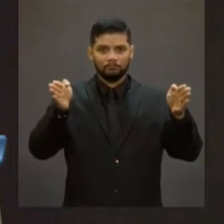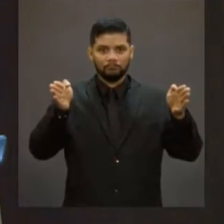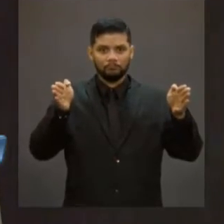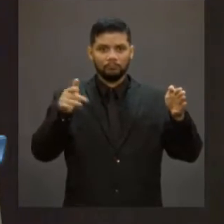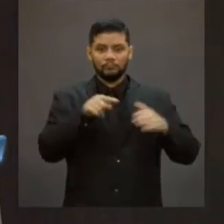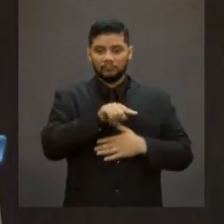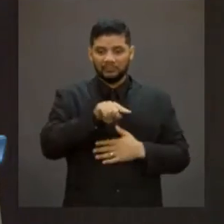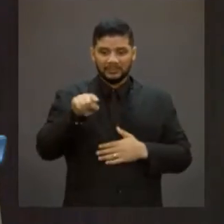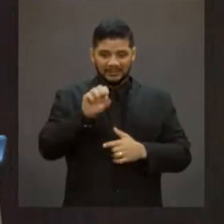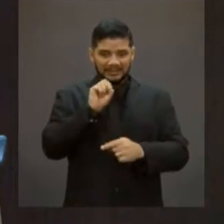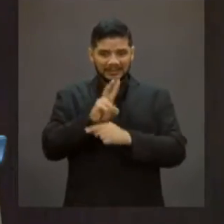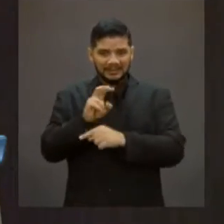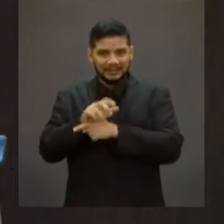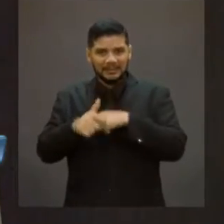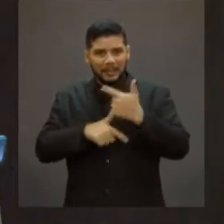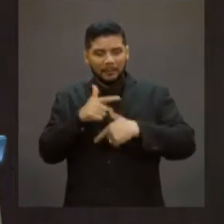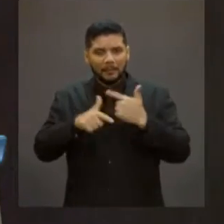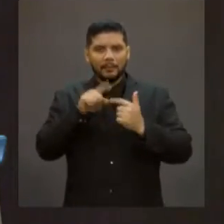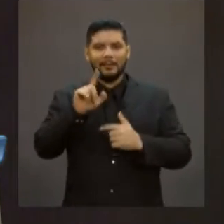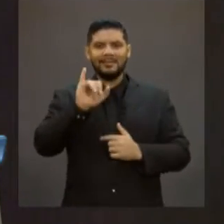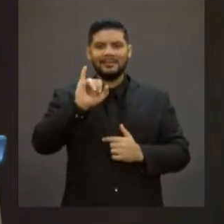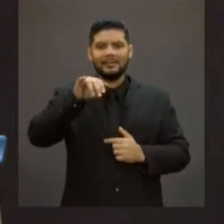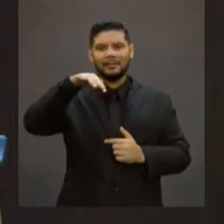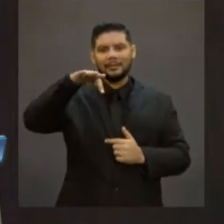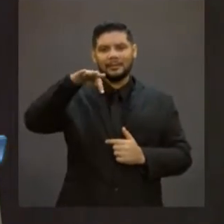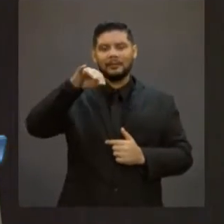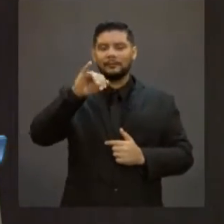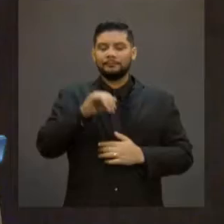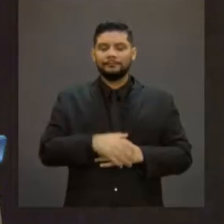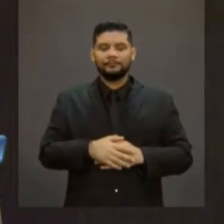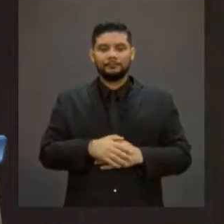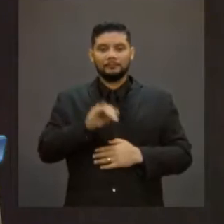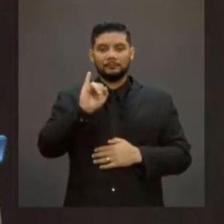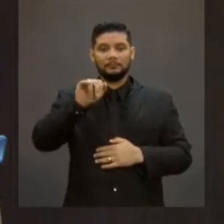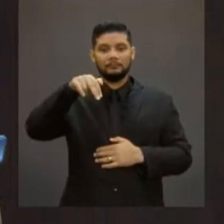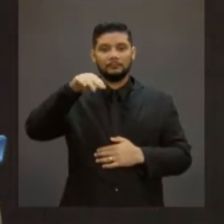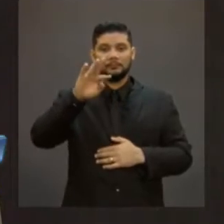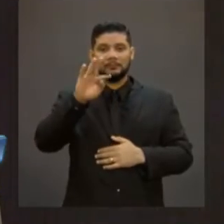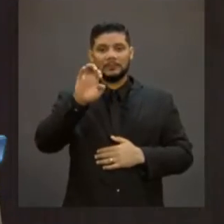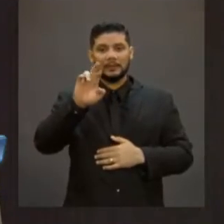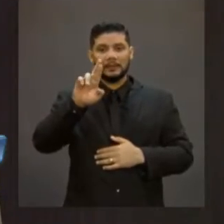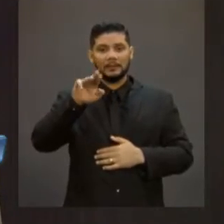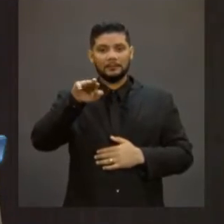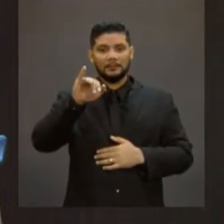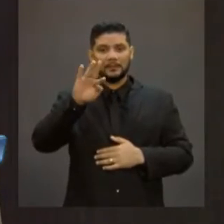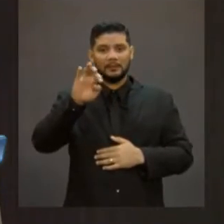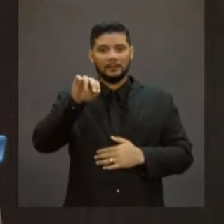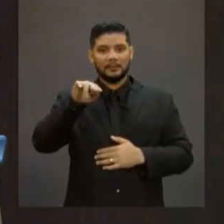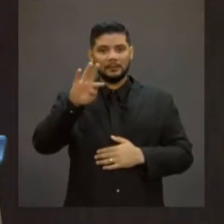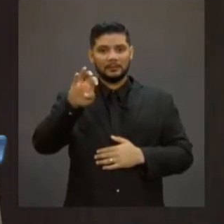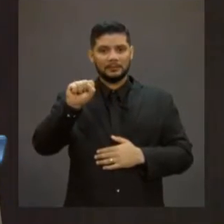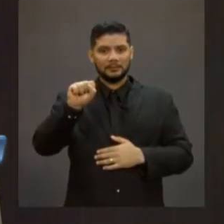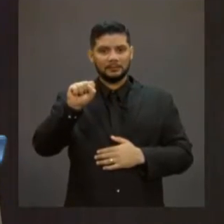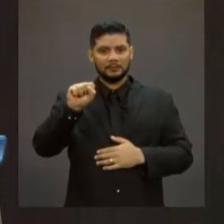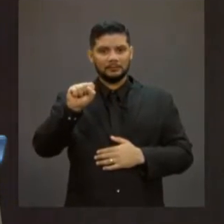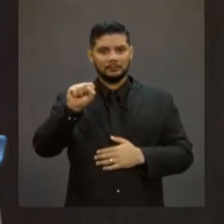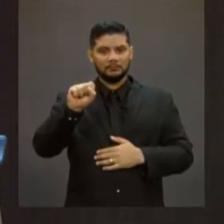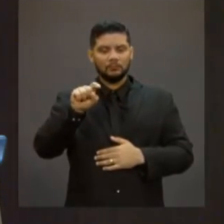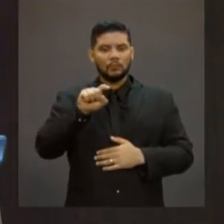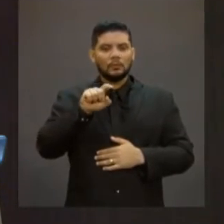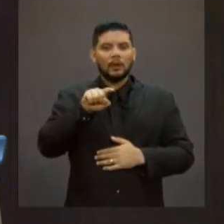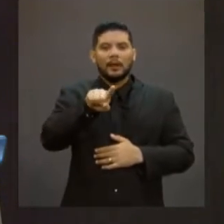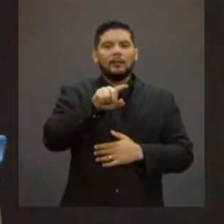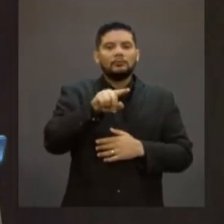intermitentes, portanto, empregos precários. Portanto, empregos regulares estão sendo substituídos por